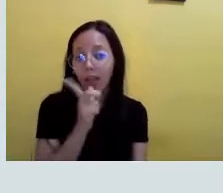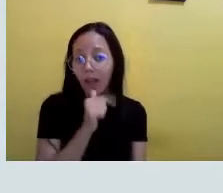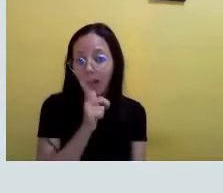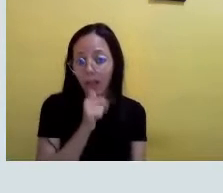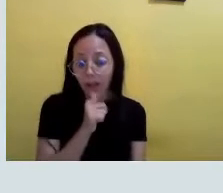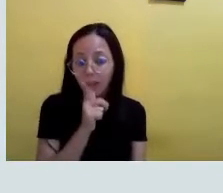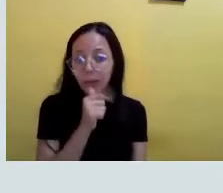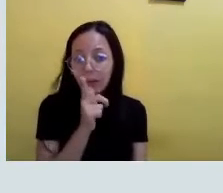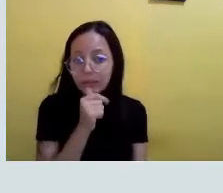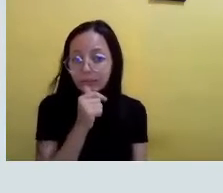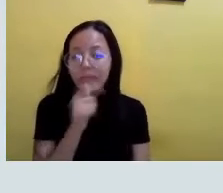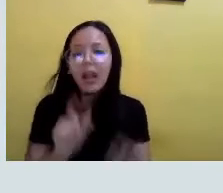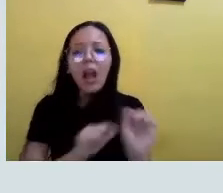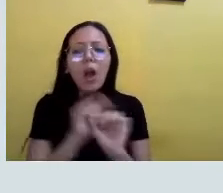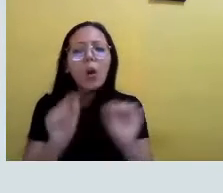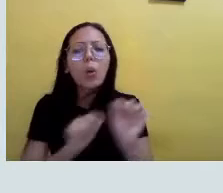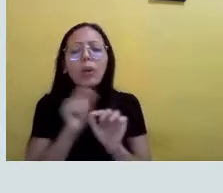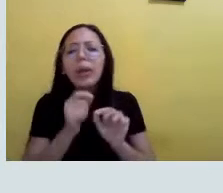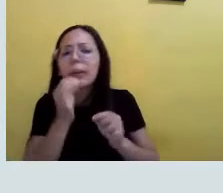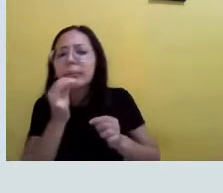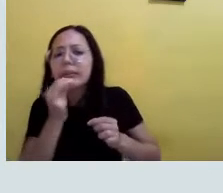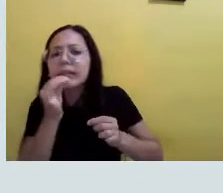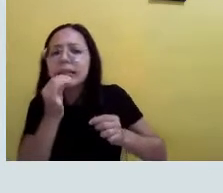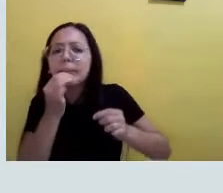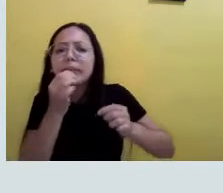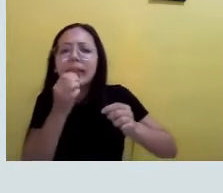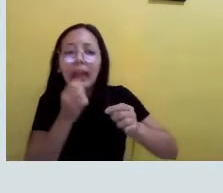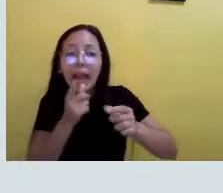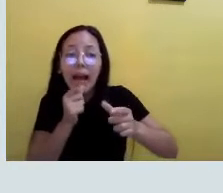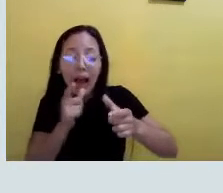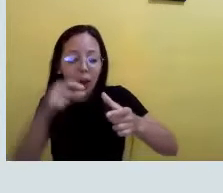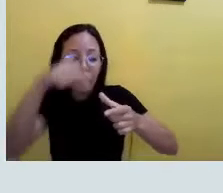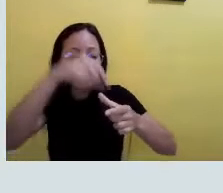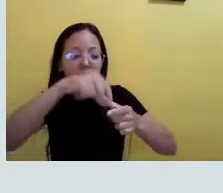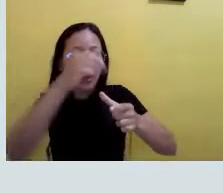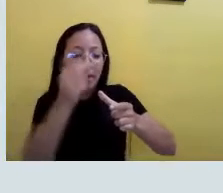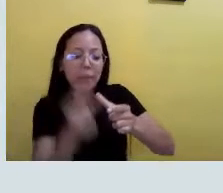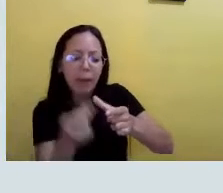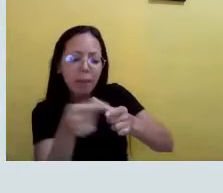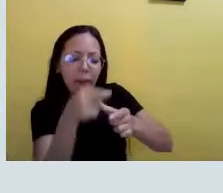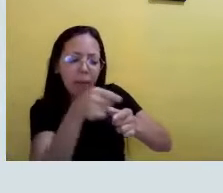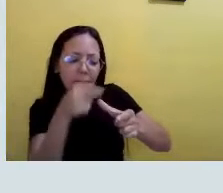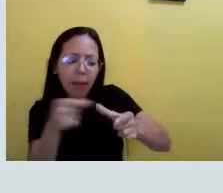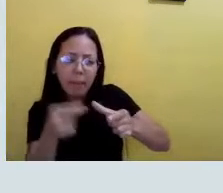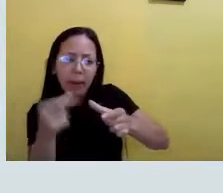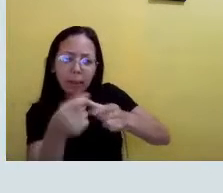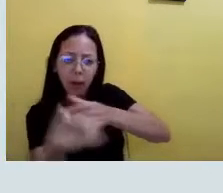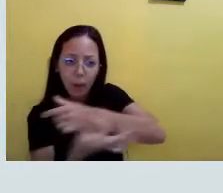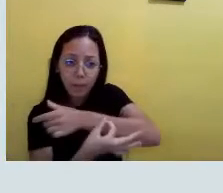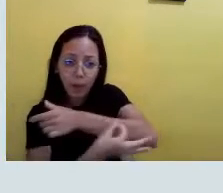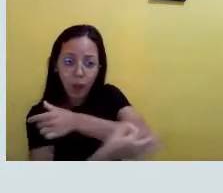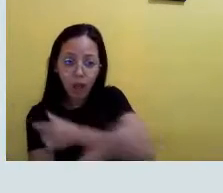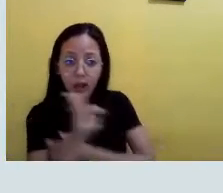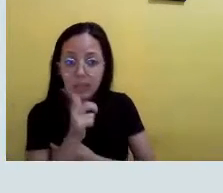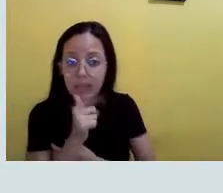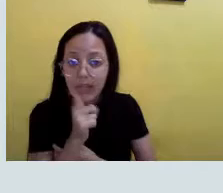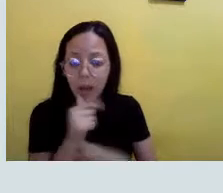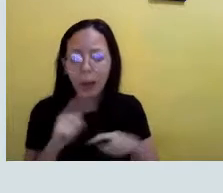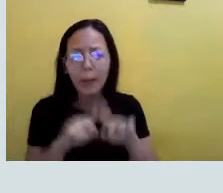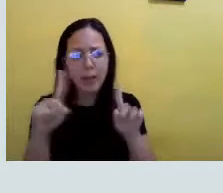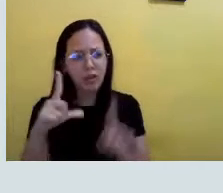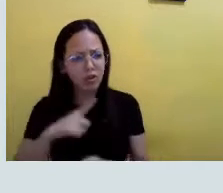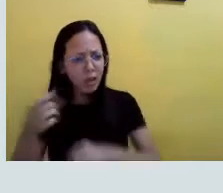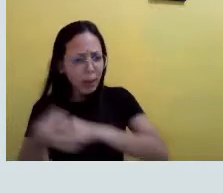gota de água é um aglomerado, né? De várias moléculas de água. Mas, quando eu tenho a molécula de água, não vou dizer que a